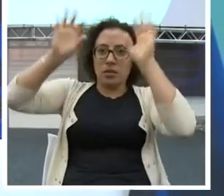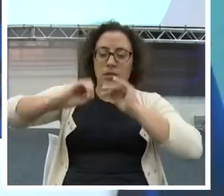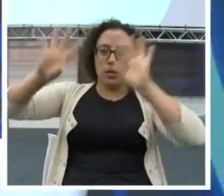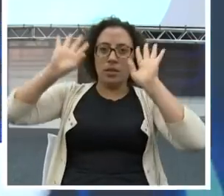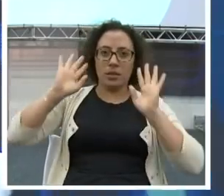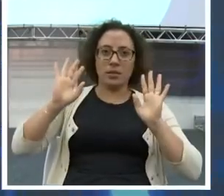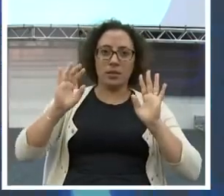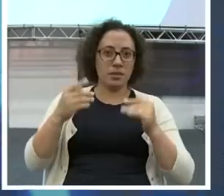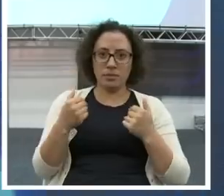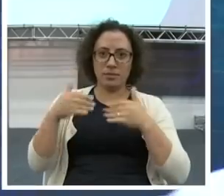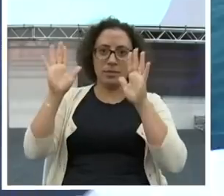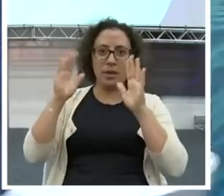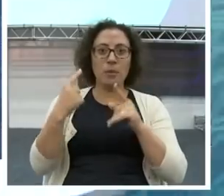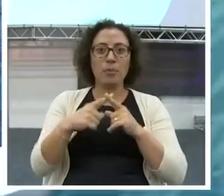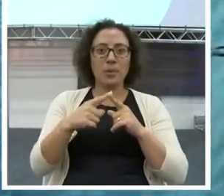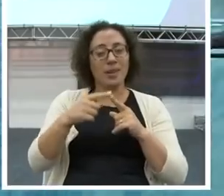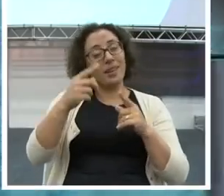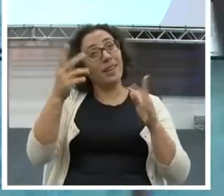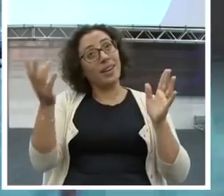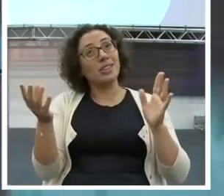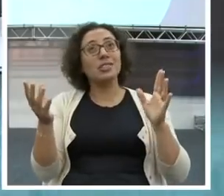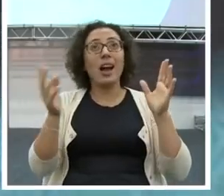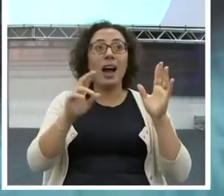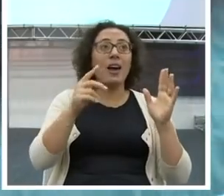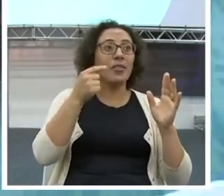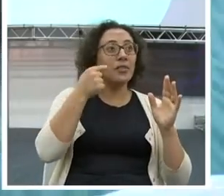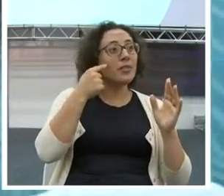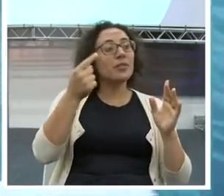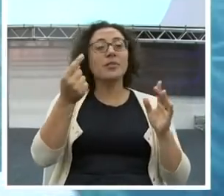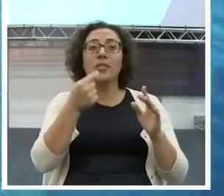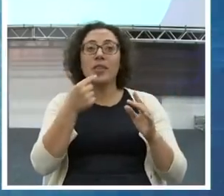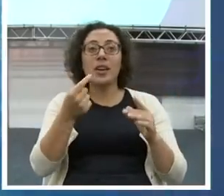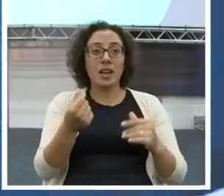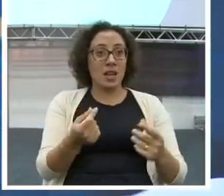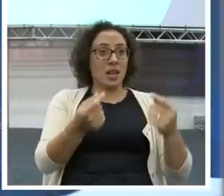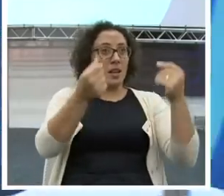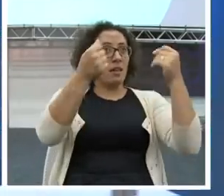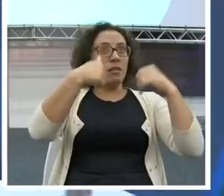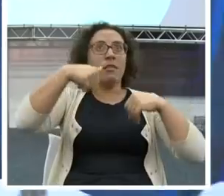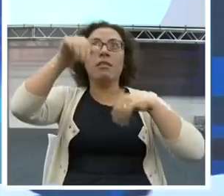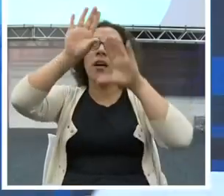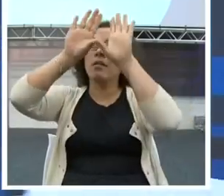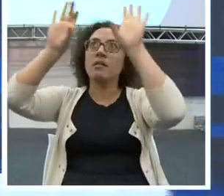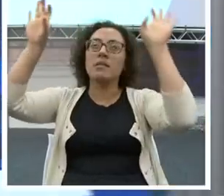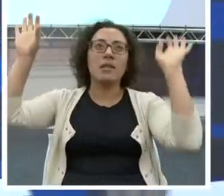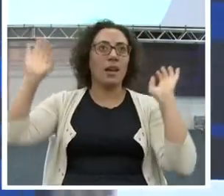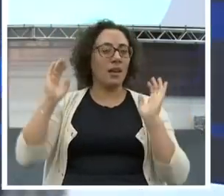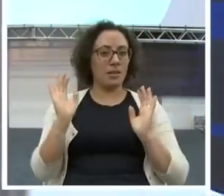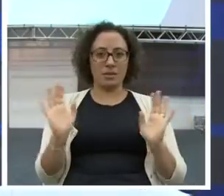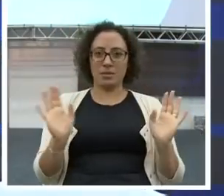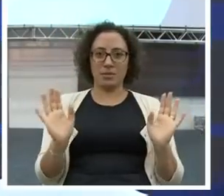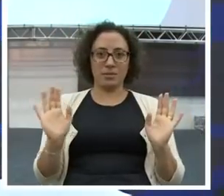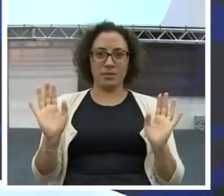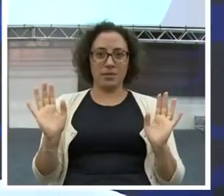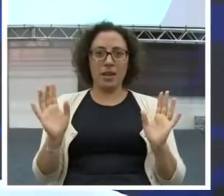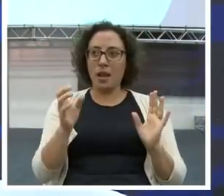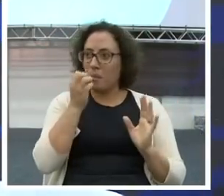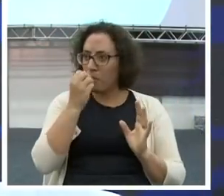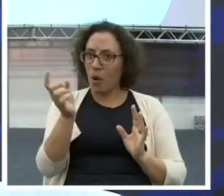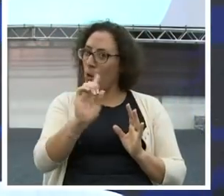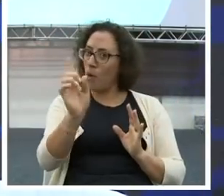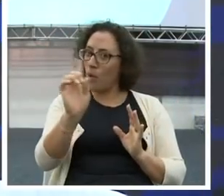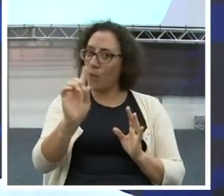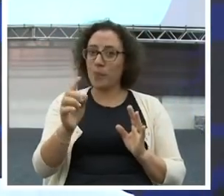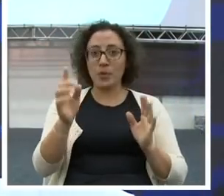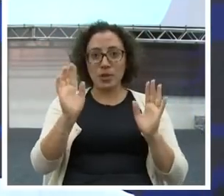alguém falou que rico não vai para o céu. Alguém falou que dinheiro é sujo. Alguém contou alguma